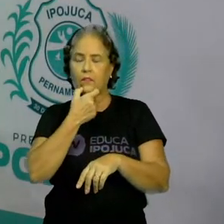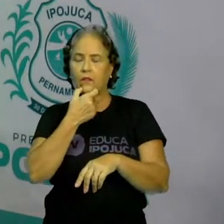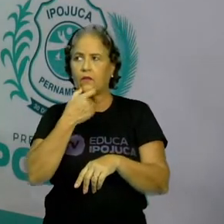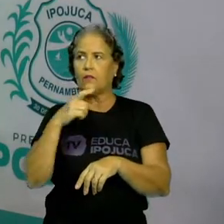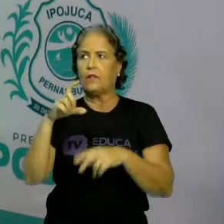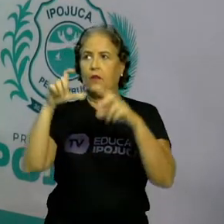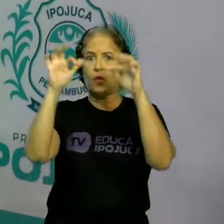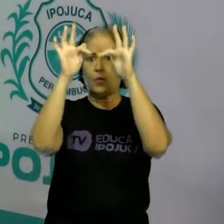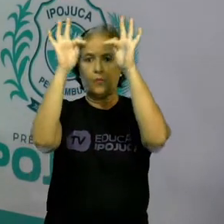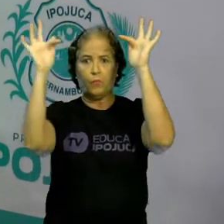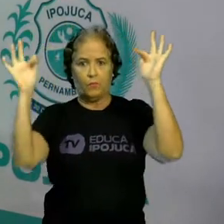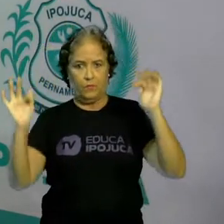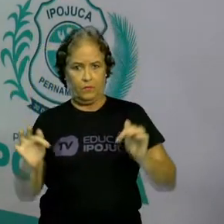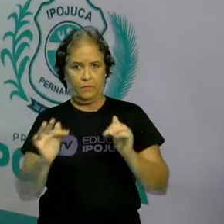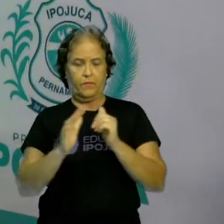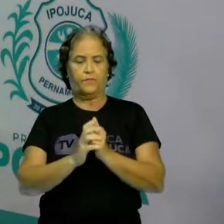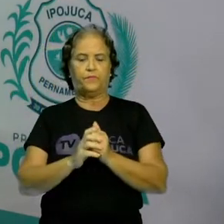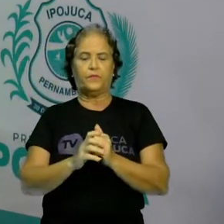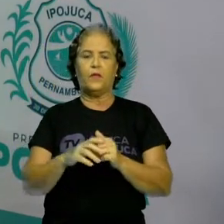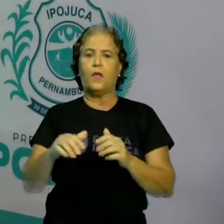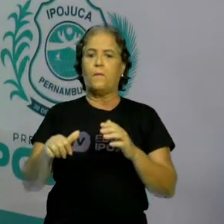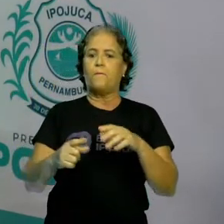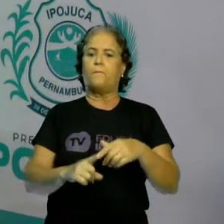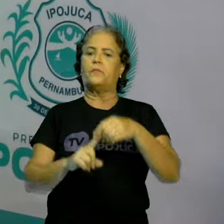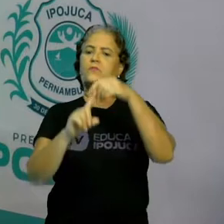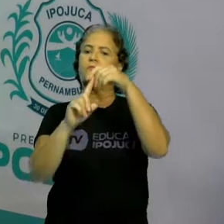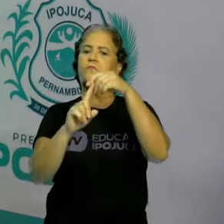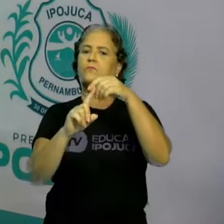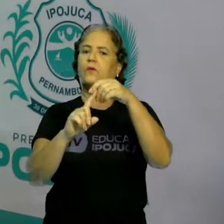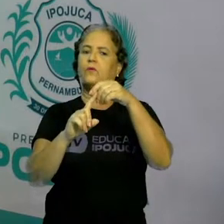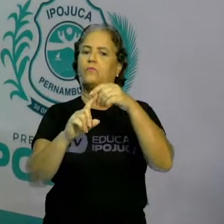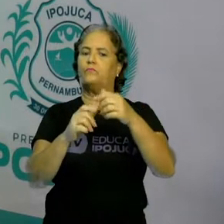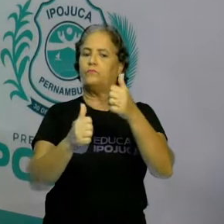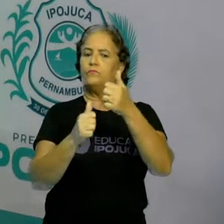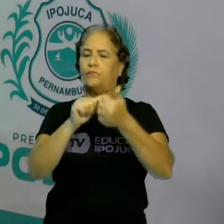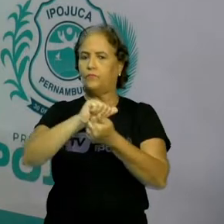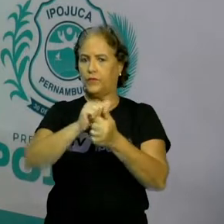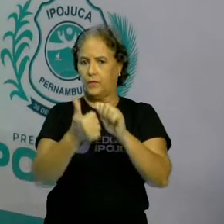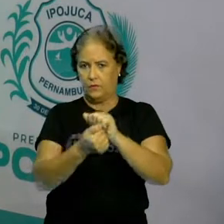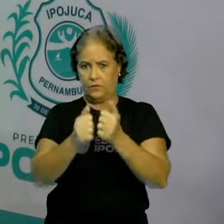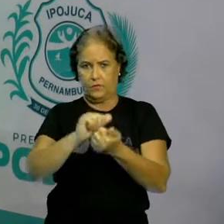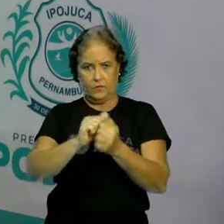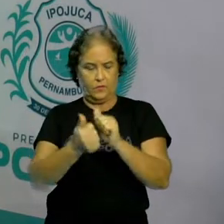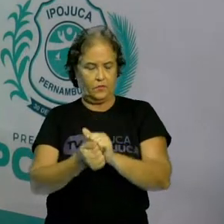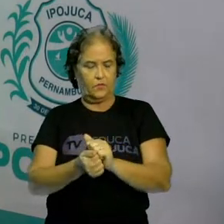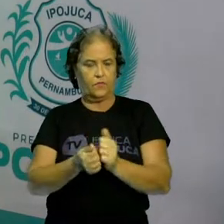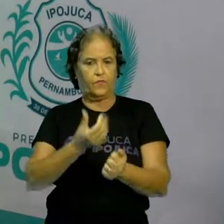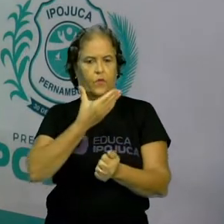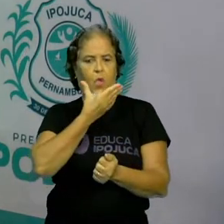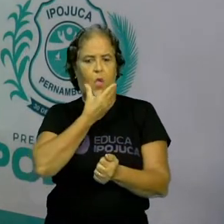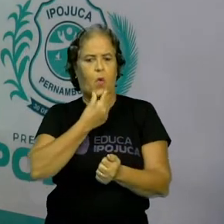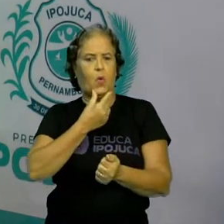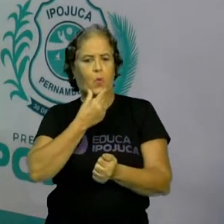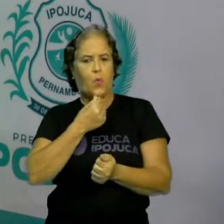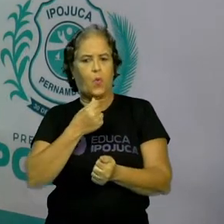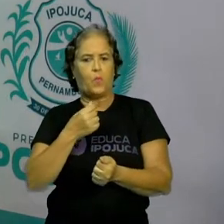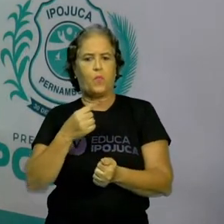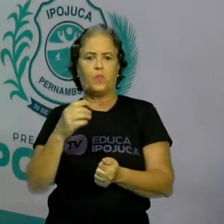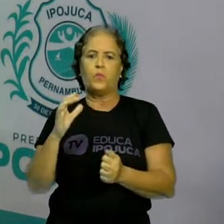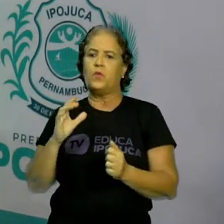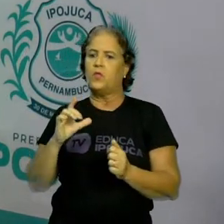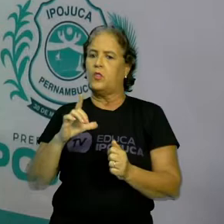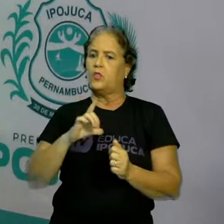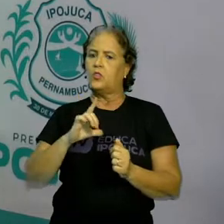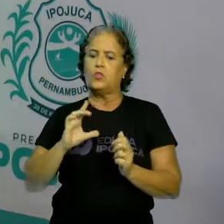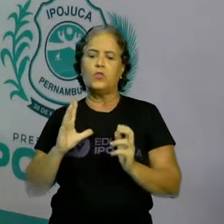produção era o artesanato. Ok? Então, o artesão, ele tinha o domínio de todas as fases